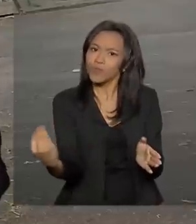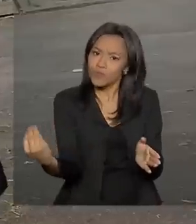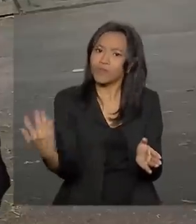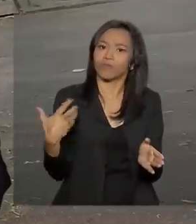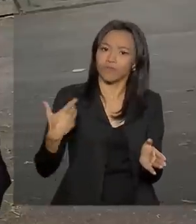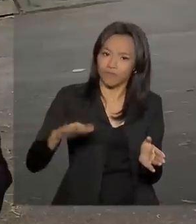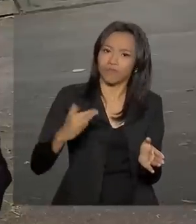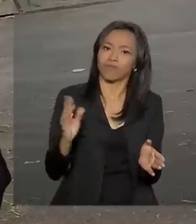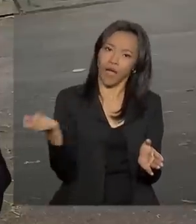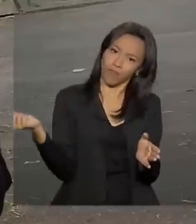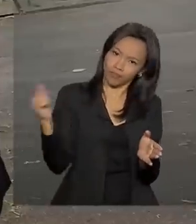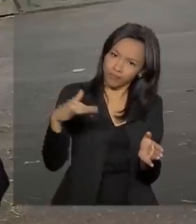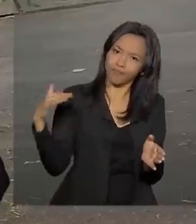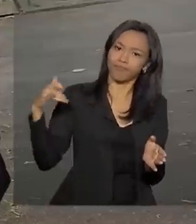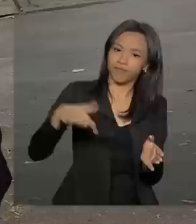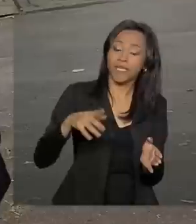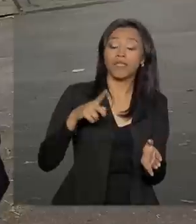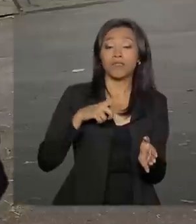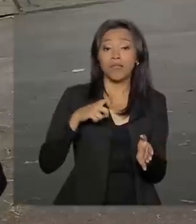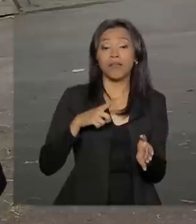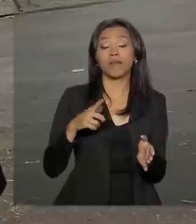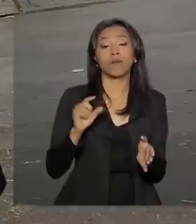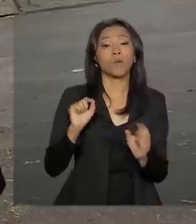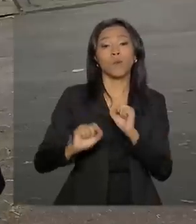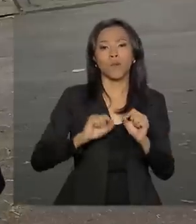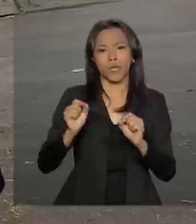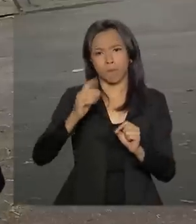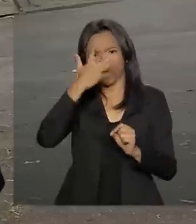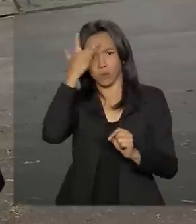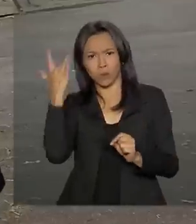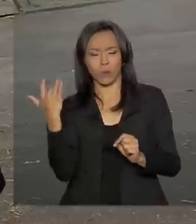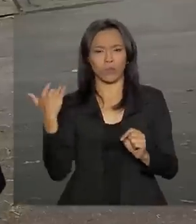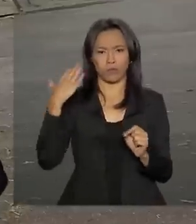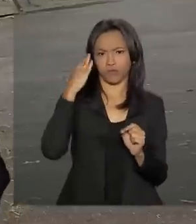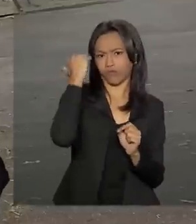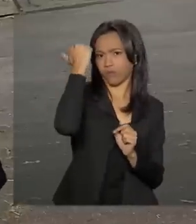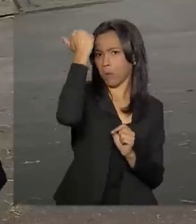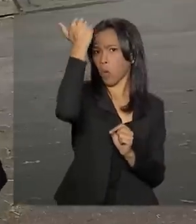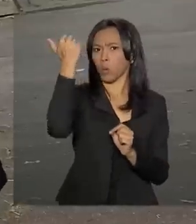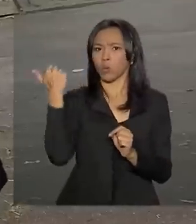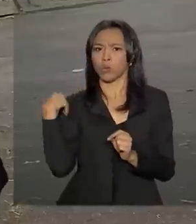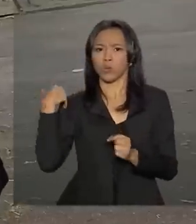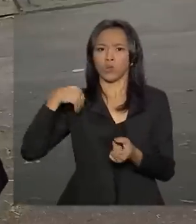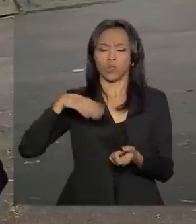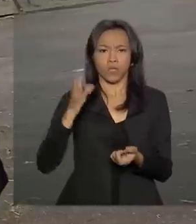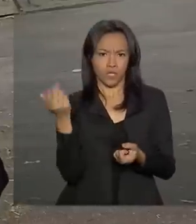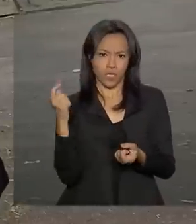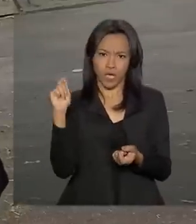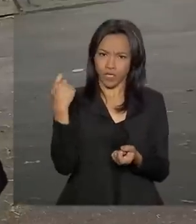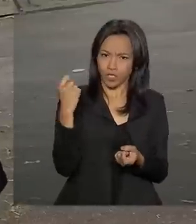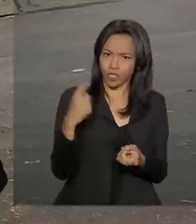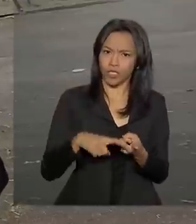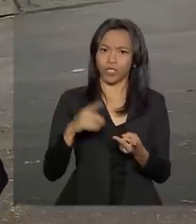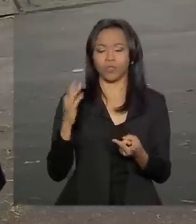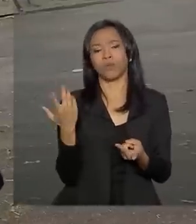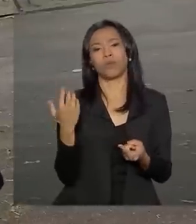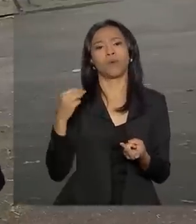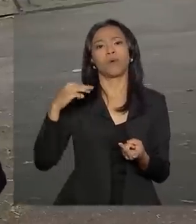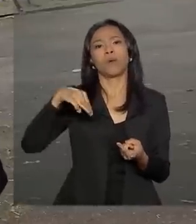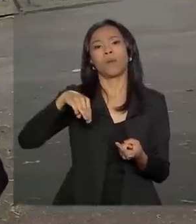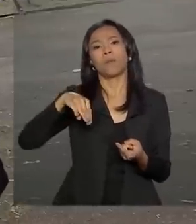partidas que contam com participação de craques internacionais, de grande renome, como o argentino Messi, os uruguaios